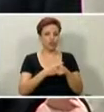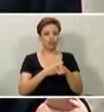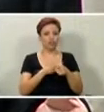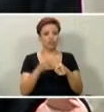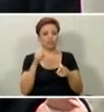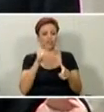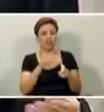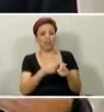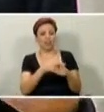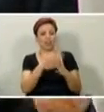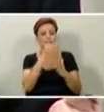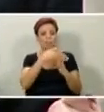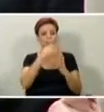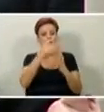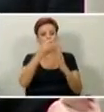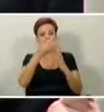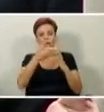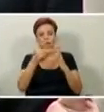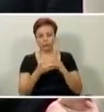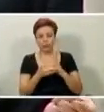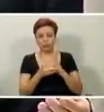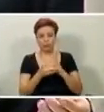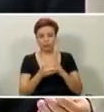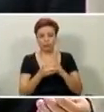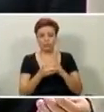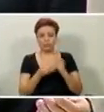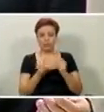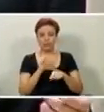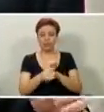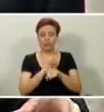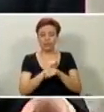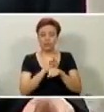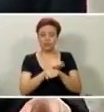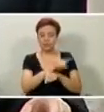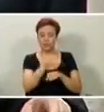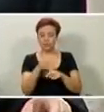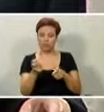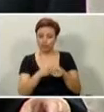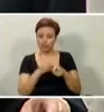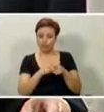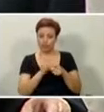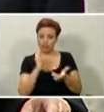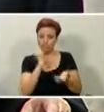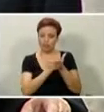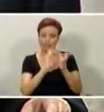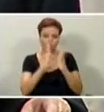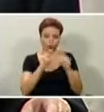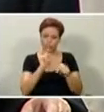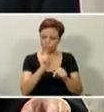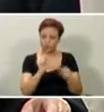que eles continuem devendo para esperar um outro parcelamento, uma outra lei de parcelamento.